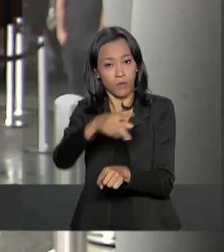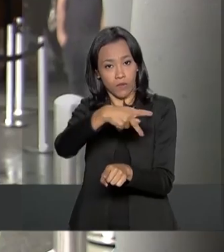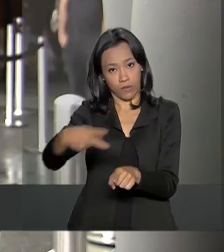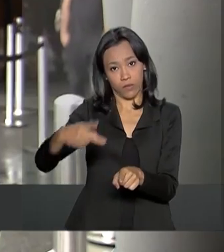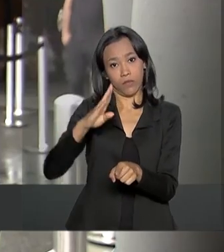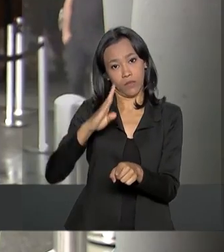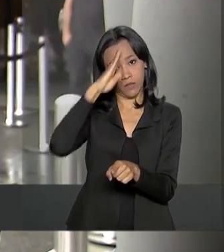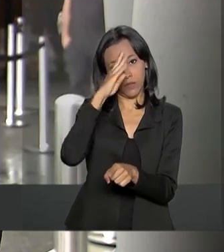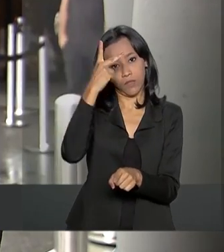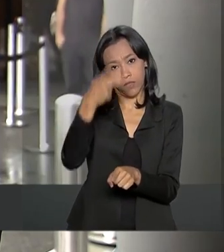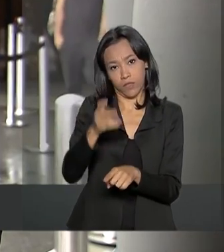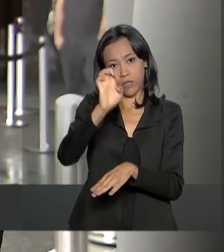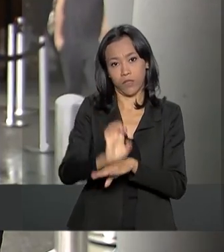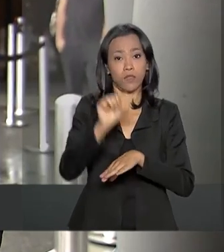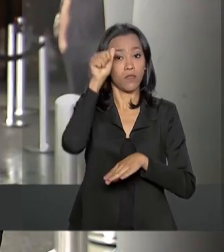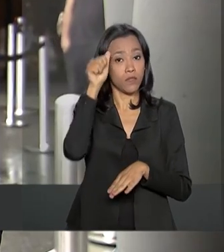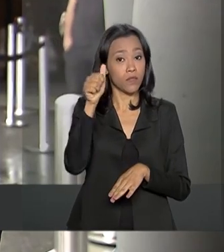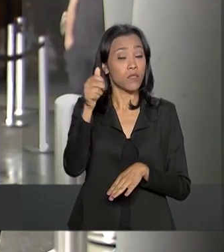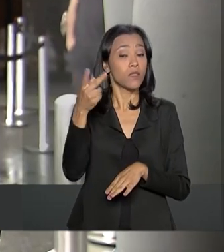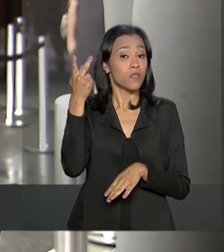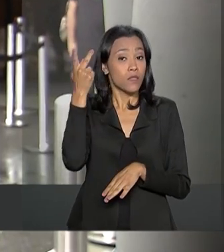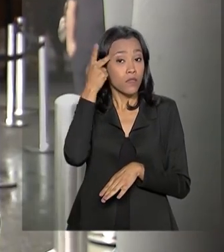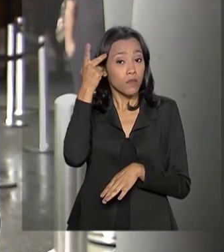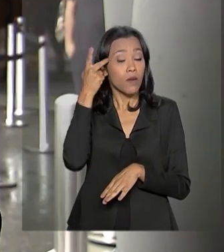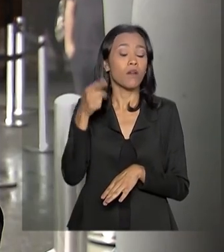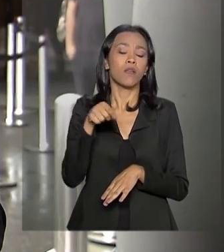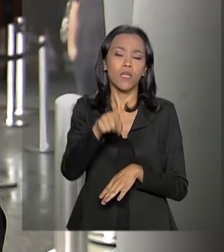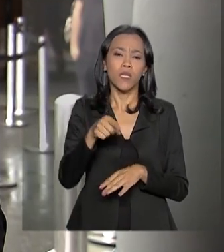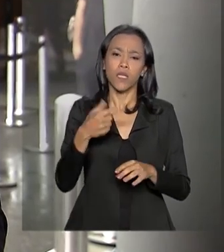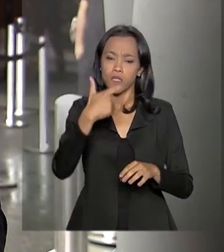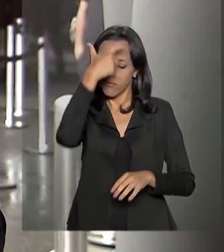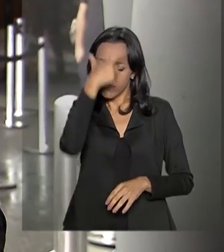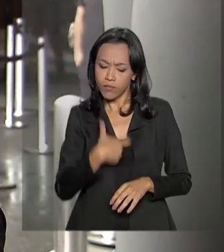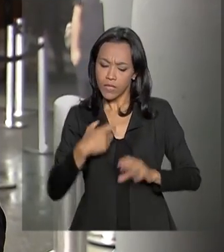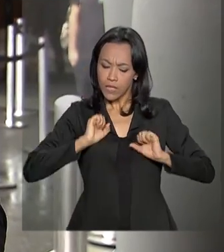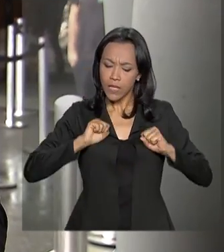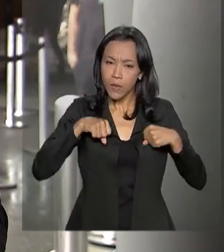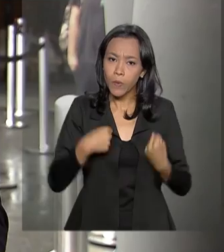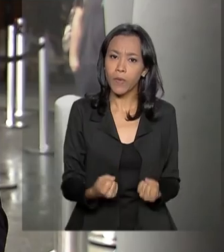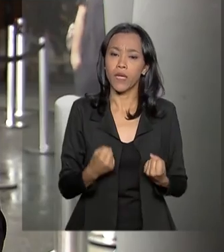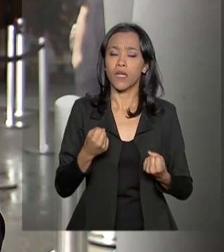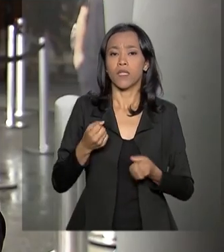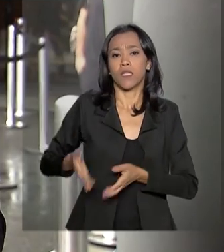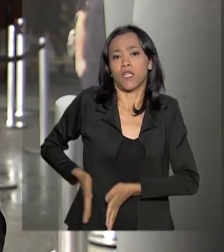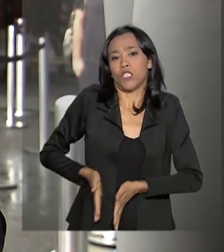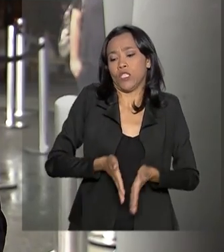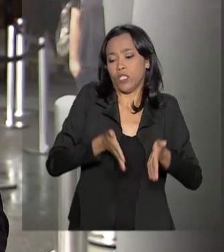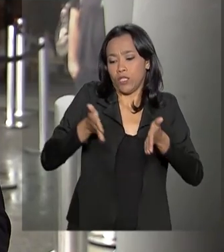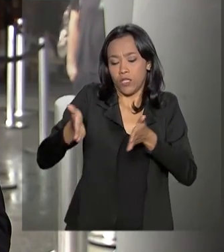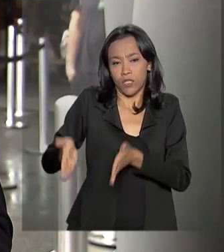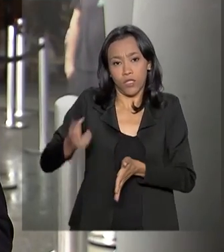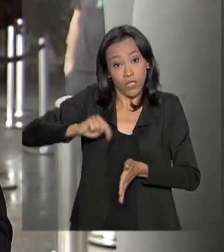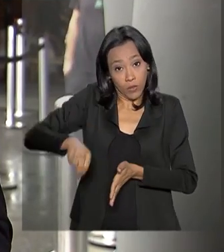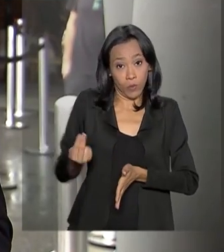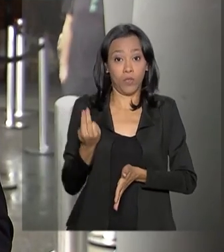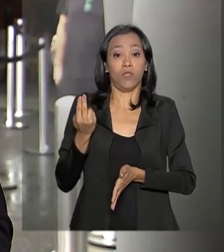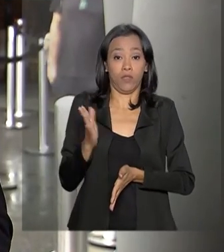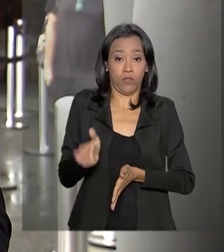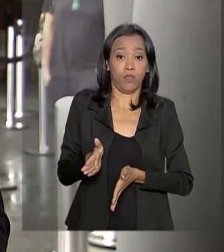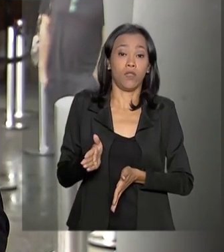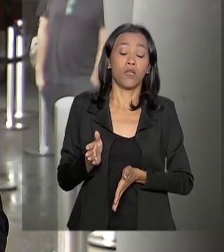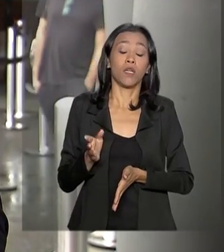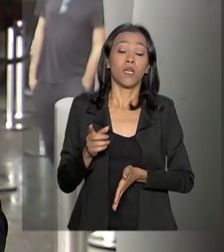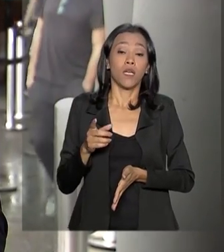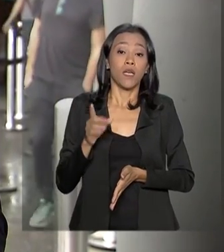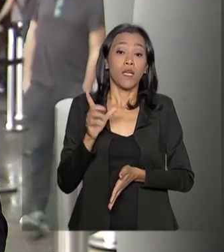sul da capital paulista, onde ele permanece se recuperando da cirurgia da retirada da bolsa de colostomia, informam que